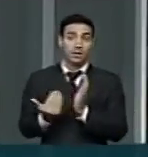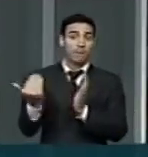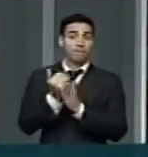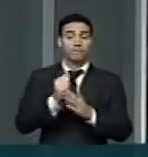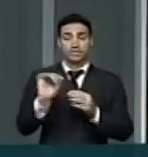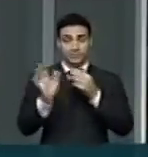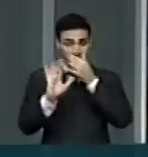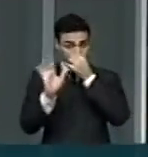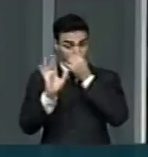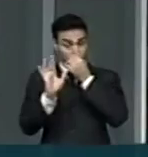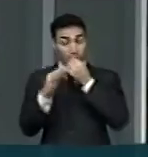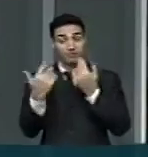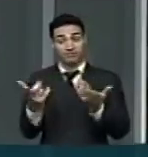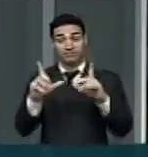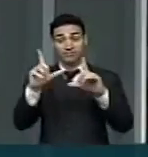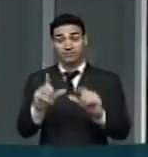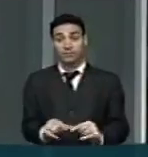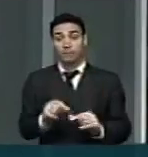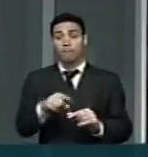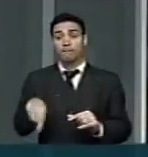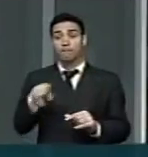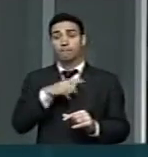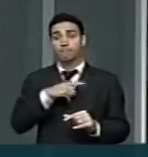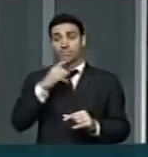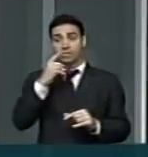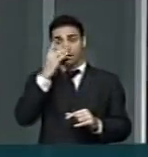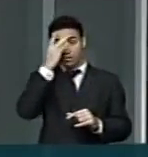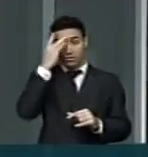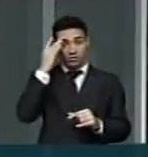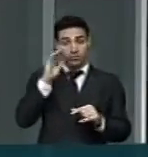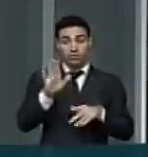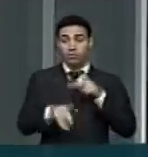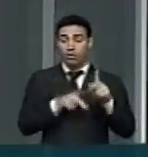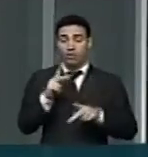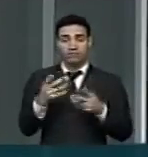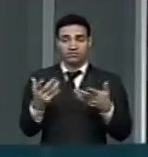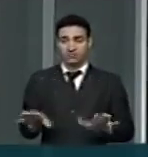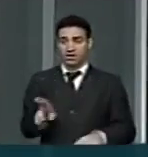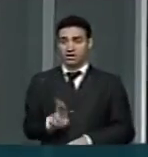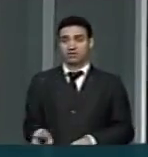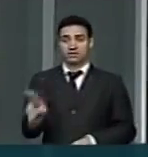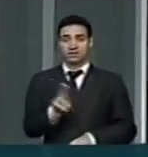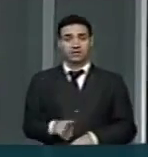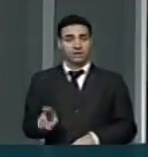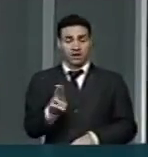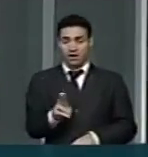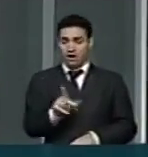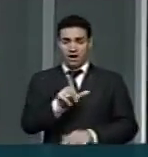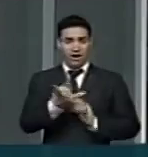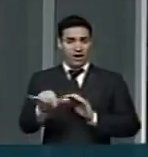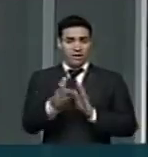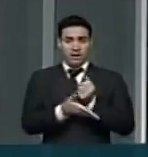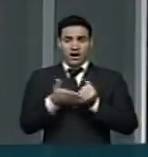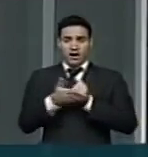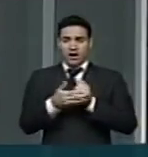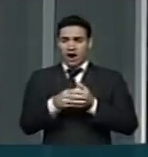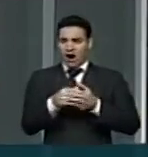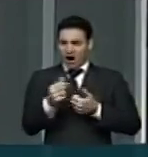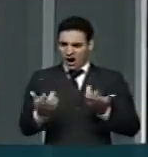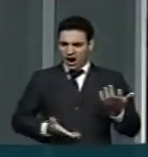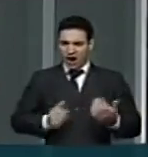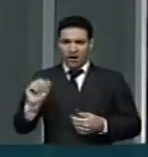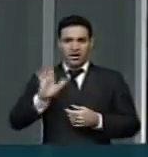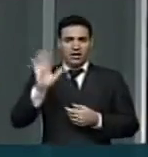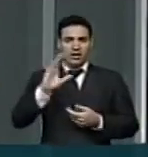encarece você reduz a demanda, a lei mais básica da economia, você encarece o serviço, você